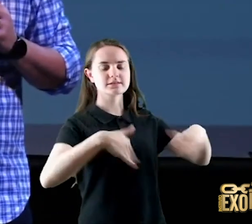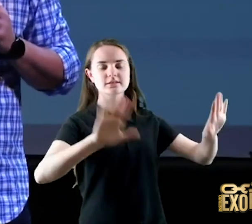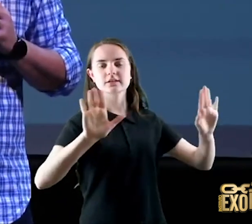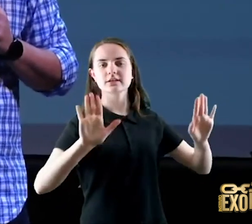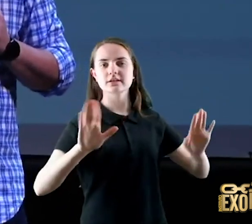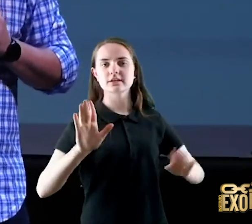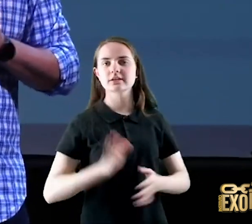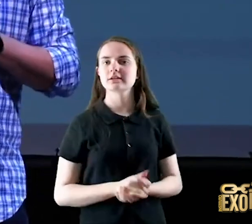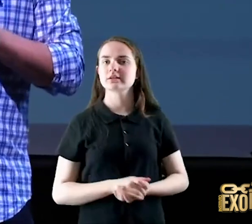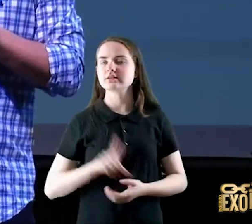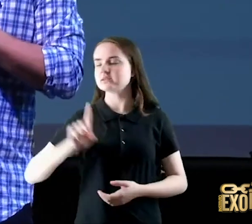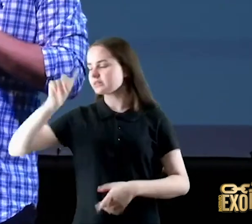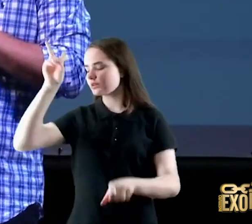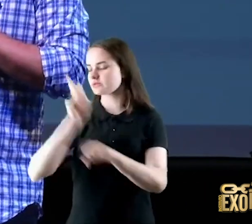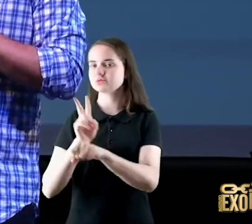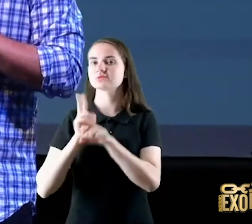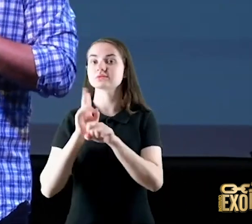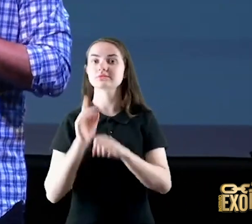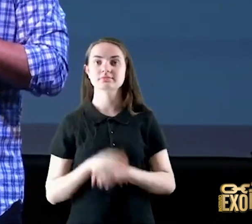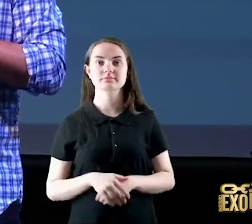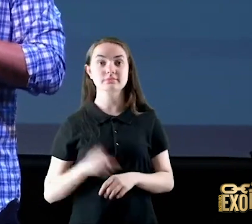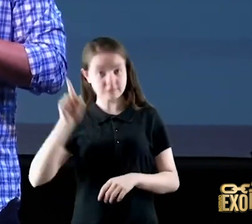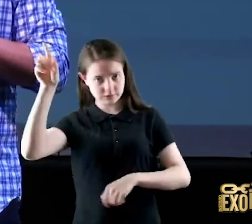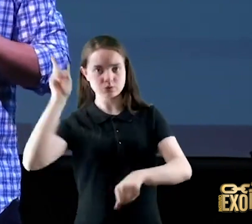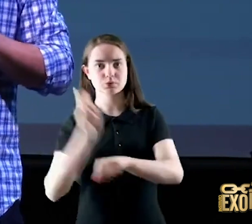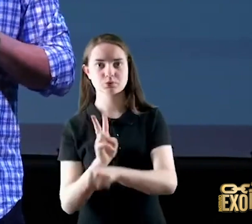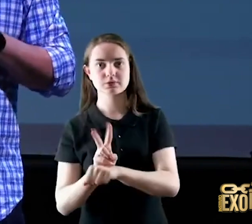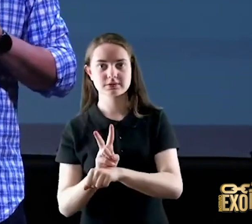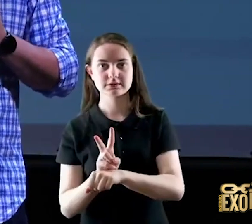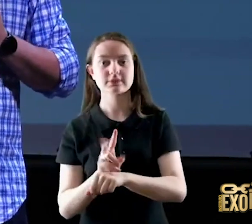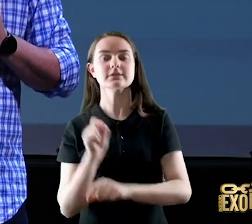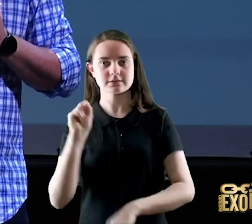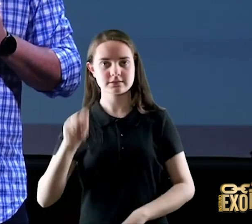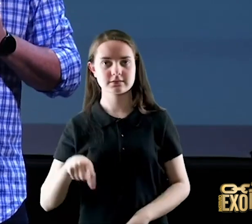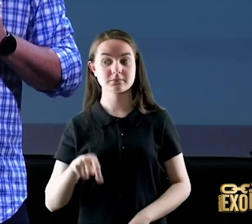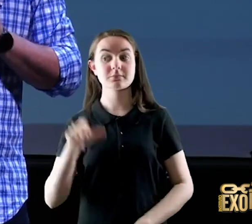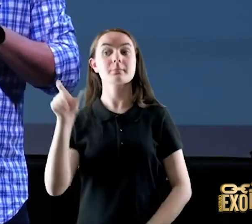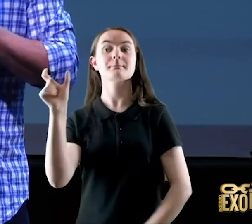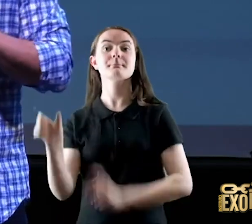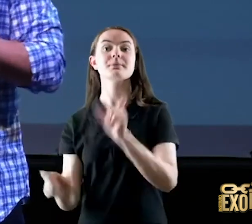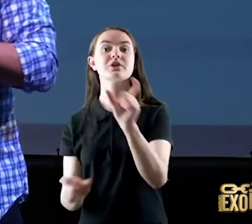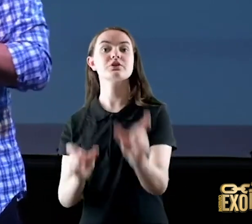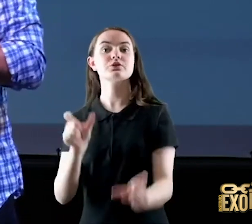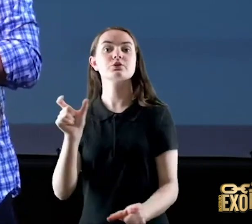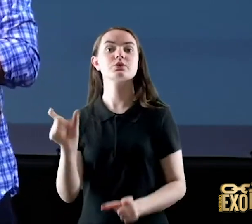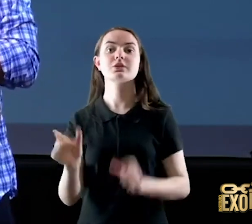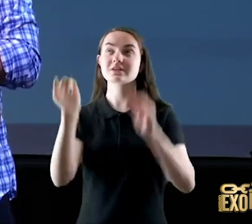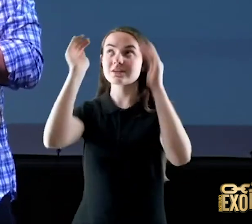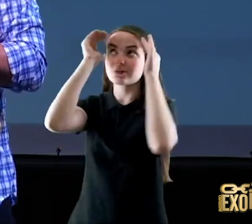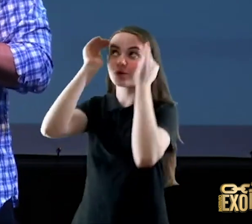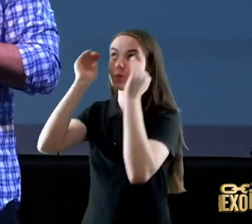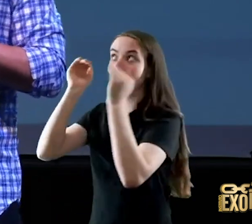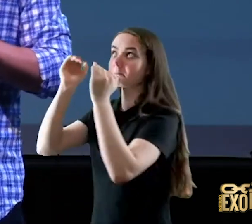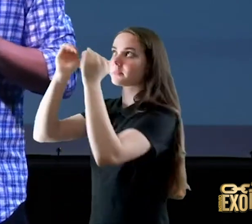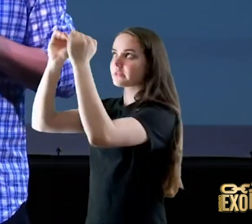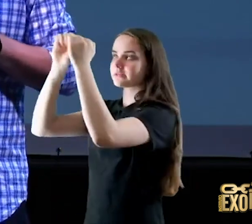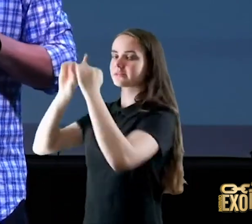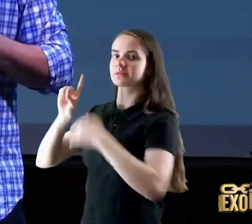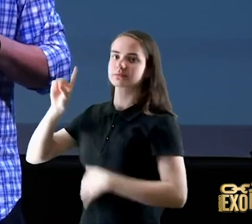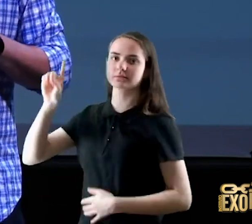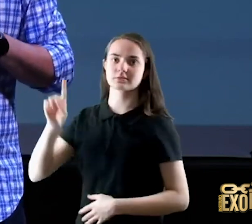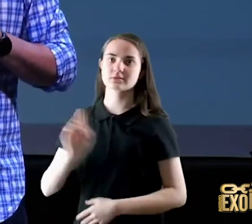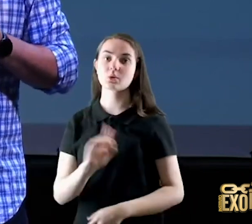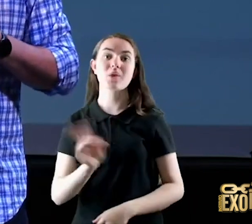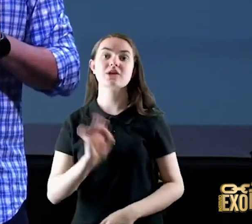é isso a proteção de Deus existe existe mas para quem é quem visita Deus é quem habita